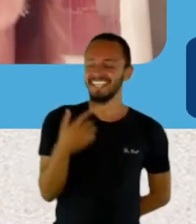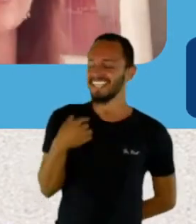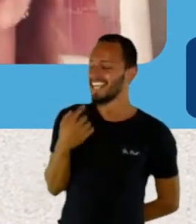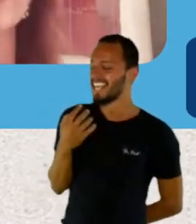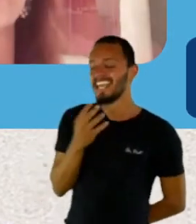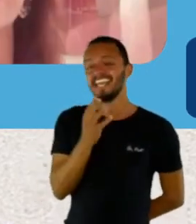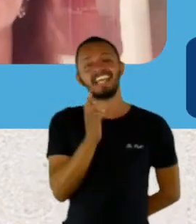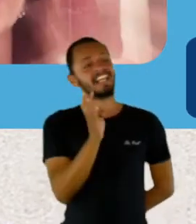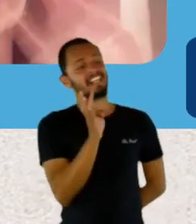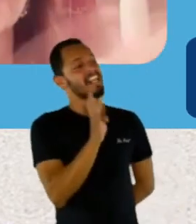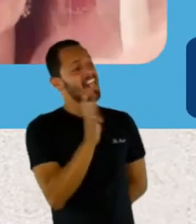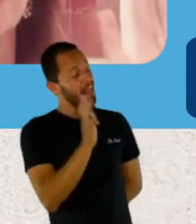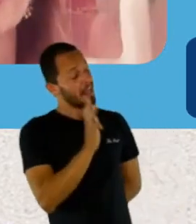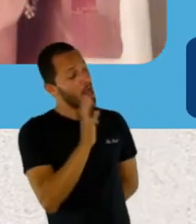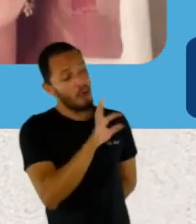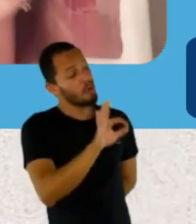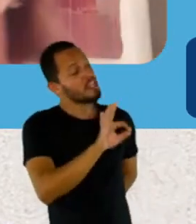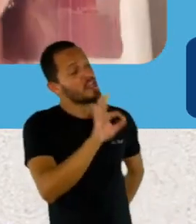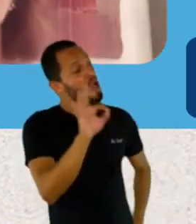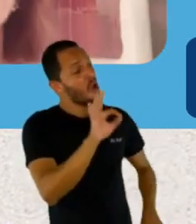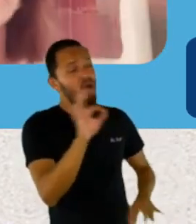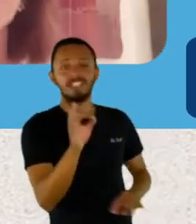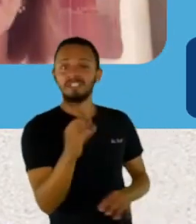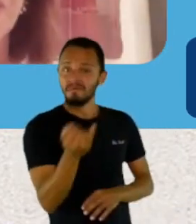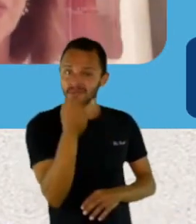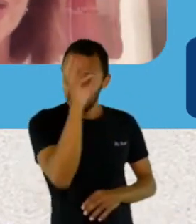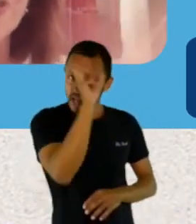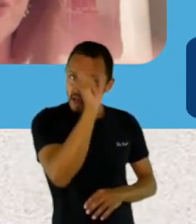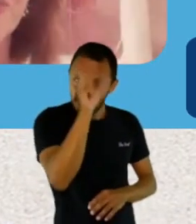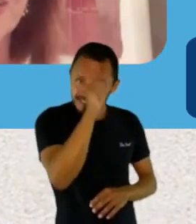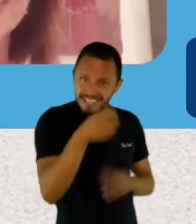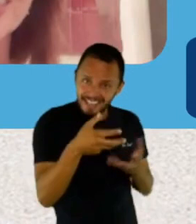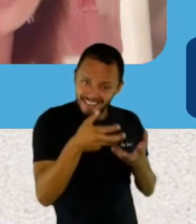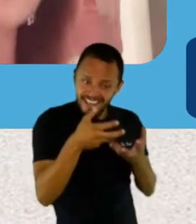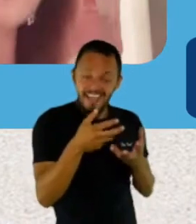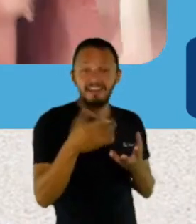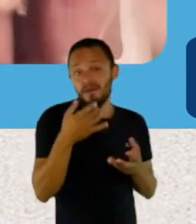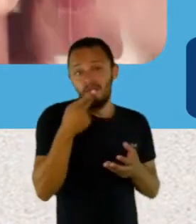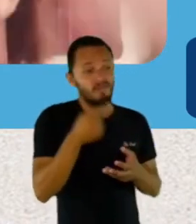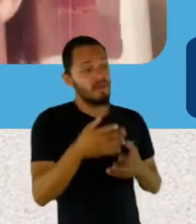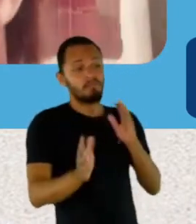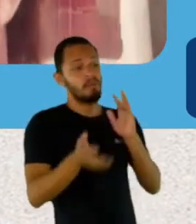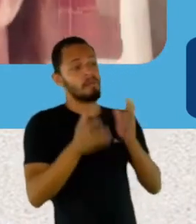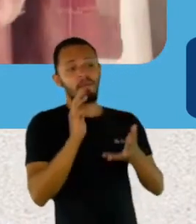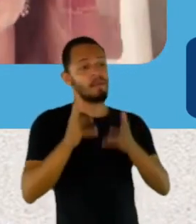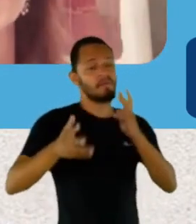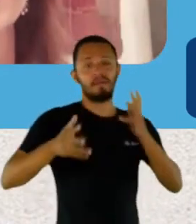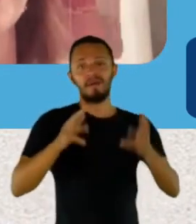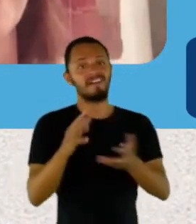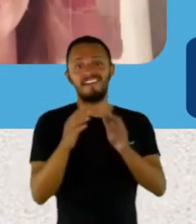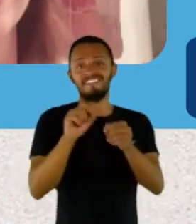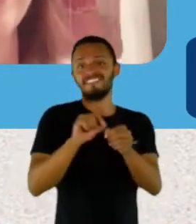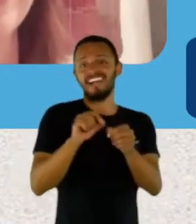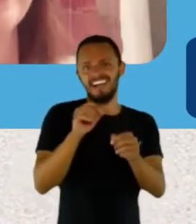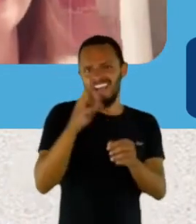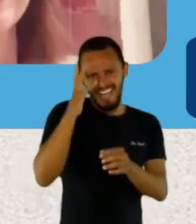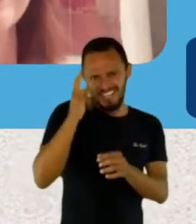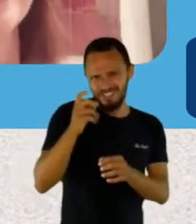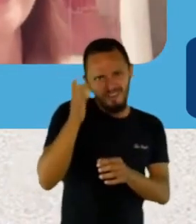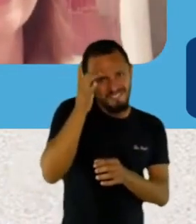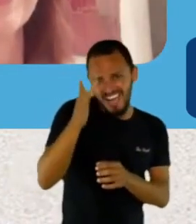Sinais, eu acho que a gente tem que começar a se comunicar. A já se comunica com a mão, né? Eu já falo assim, então vai ser fácil para aprender também.